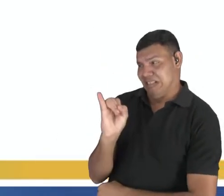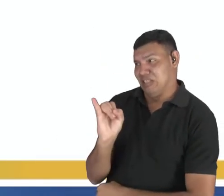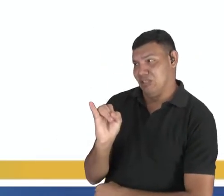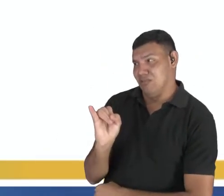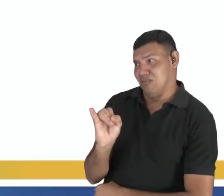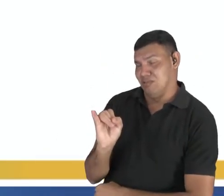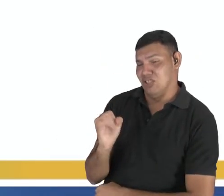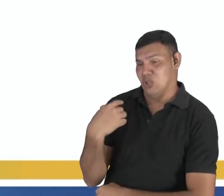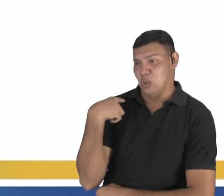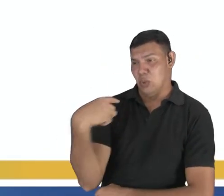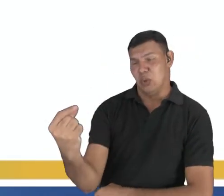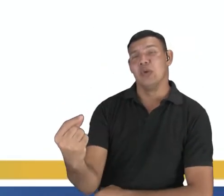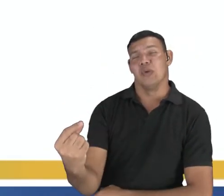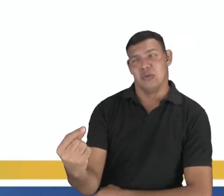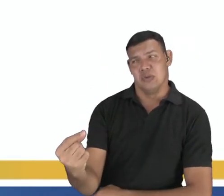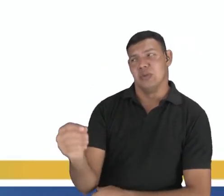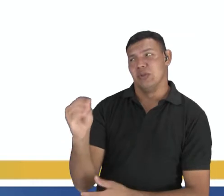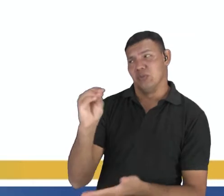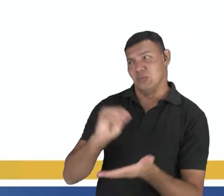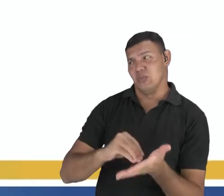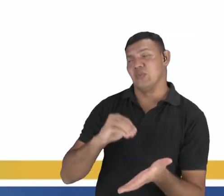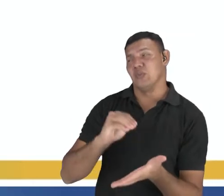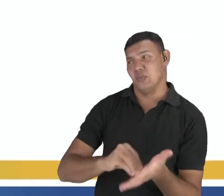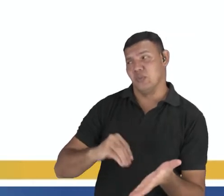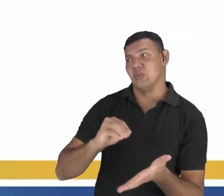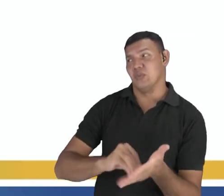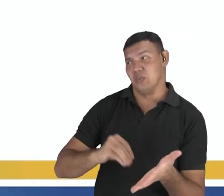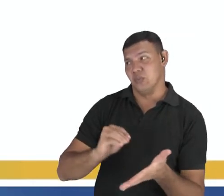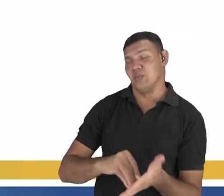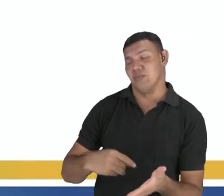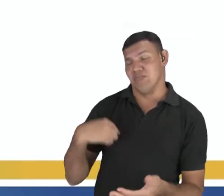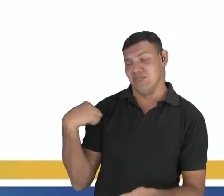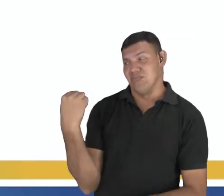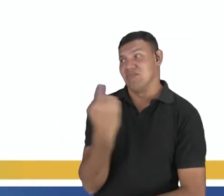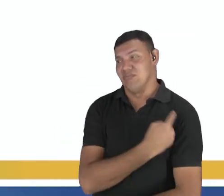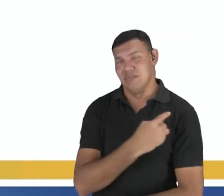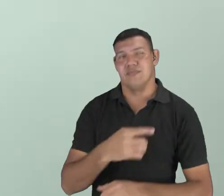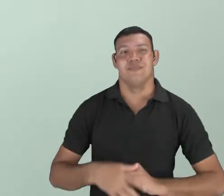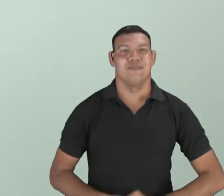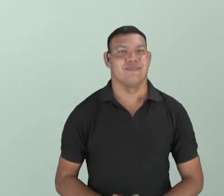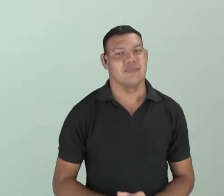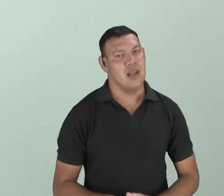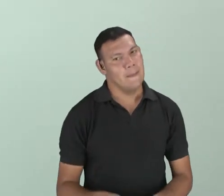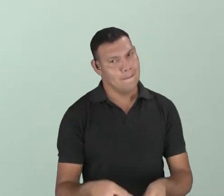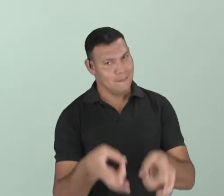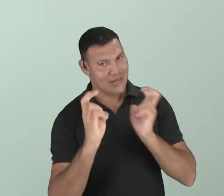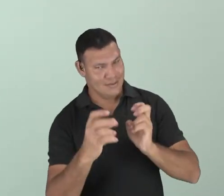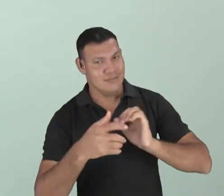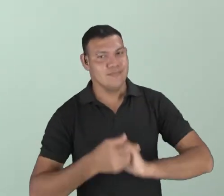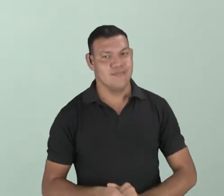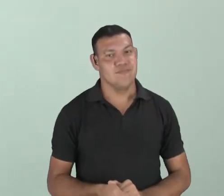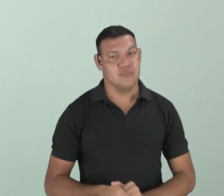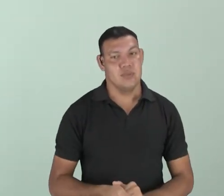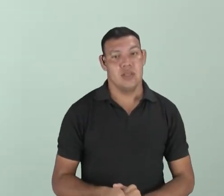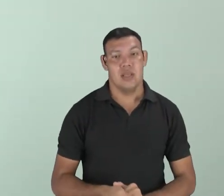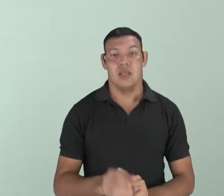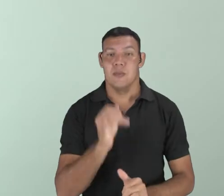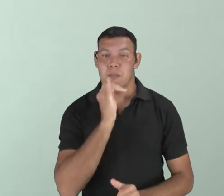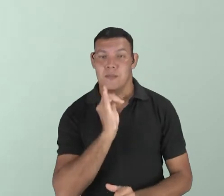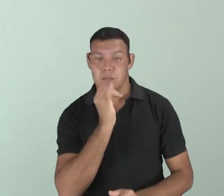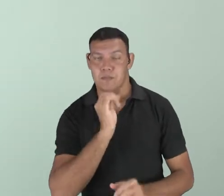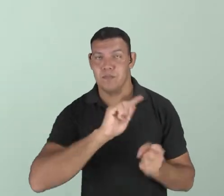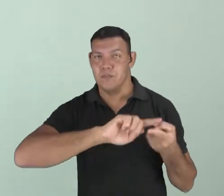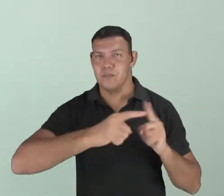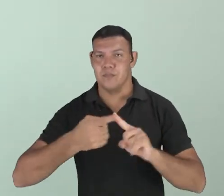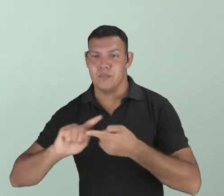ela for, vai fazer uma falta danada para nós. Olha aí. Outro exemplo dessa variação. A